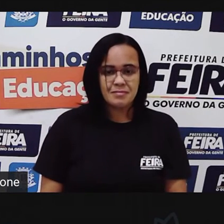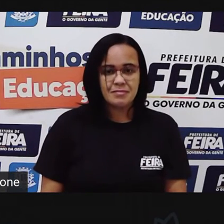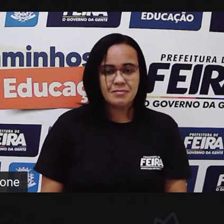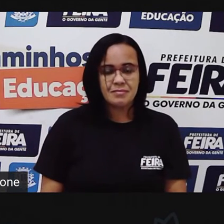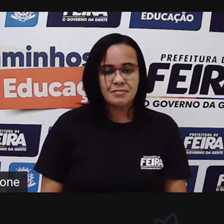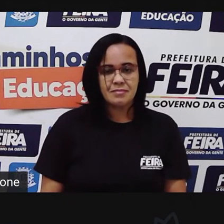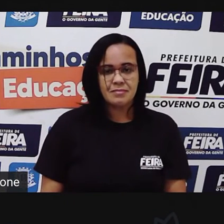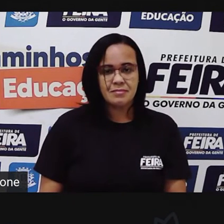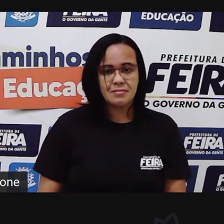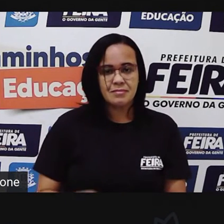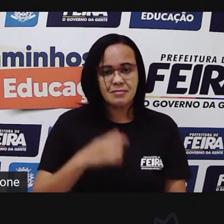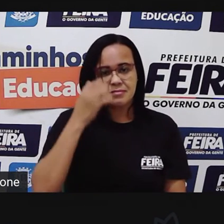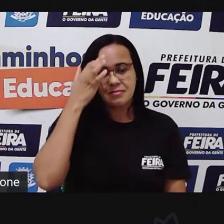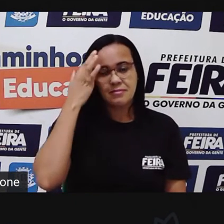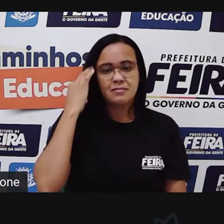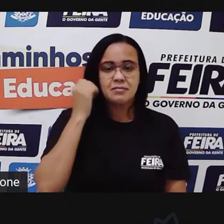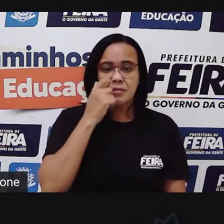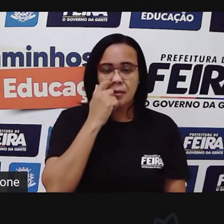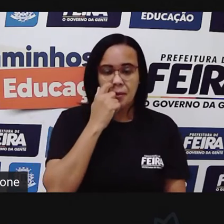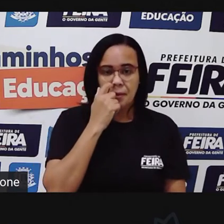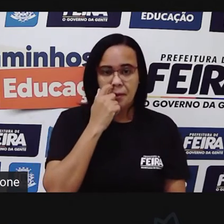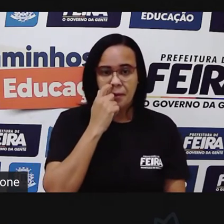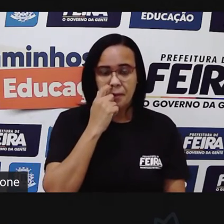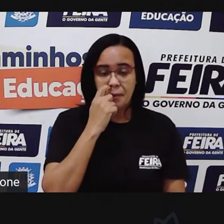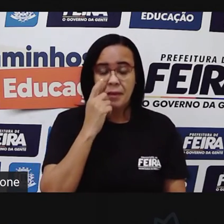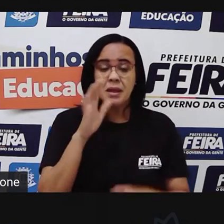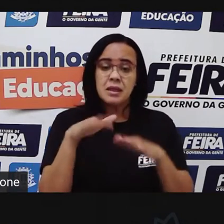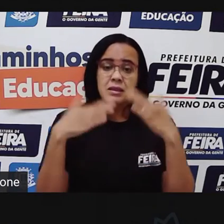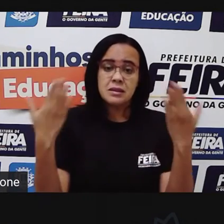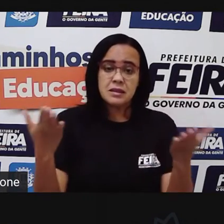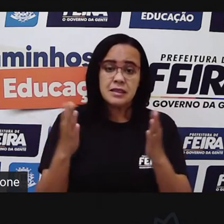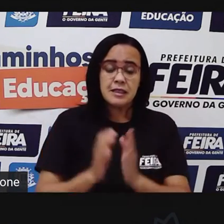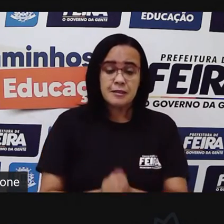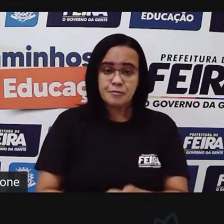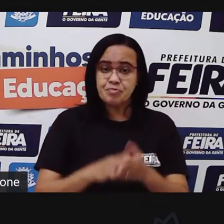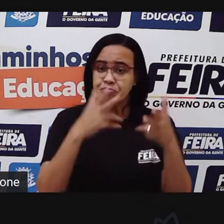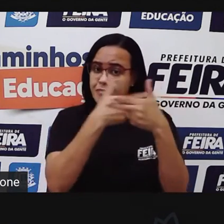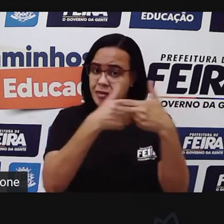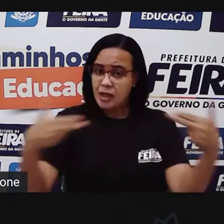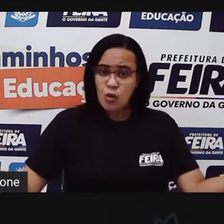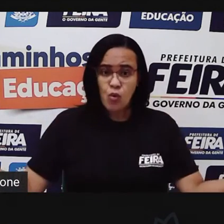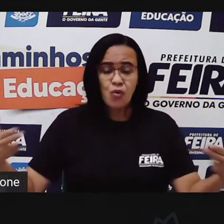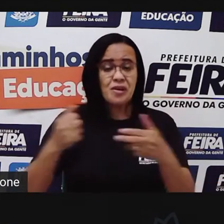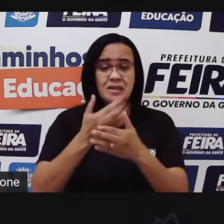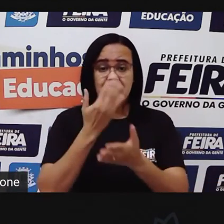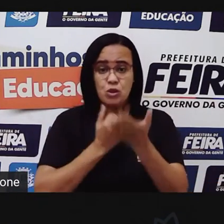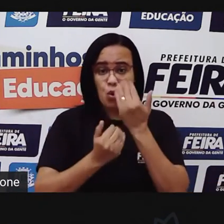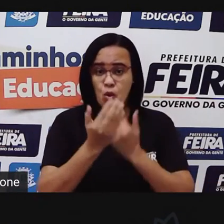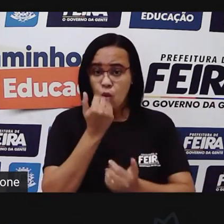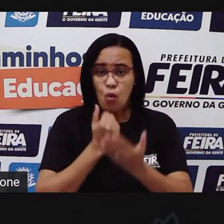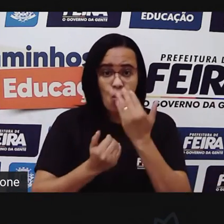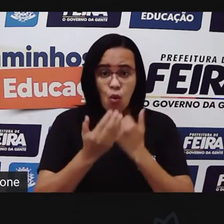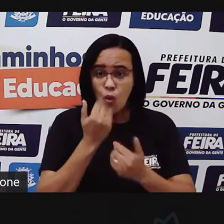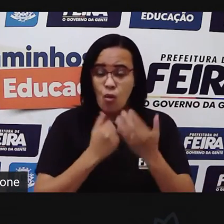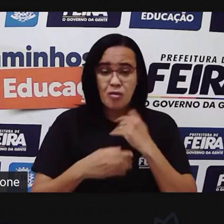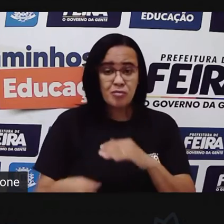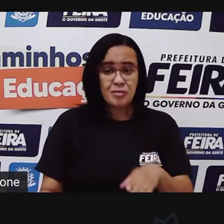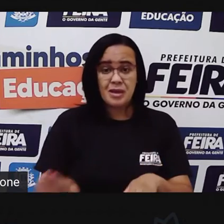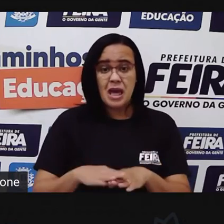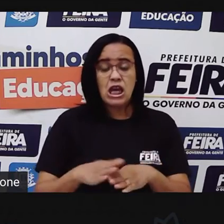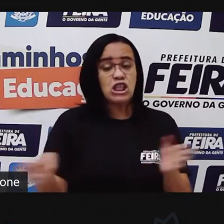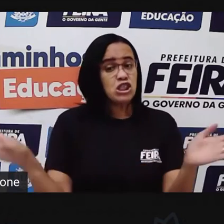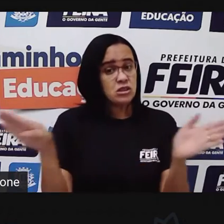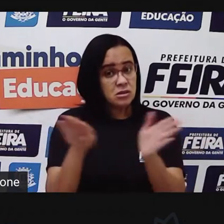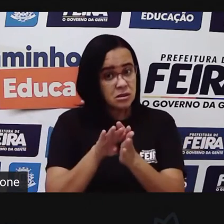Aqui, voltei. Então, para chegar à nossa casa, os alimentos precisam sair de algum local do mundo,